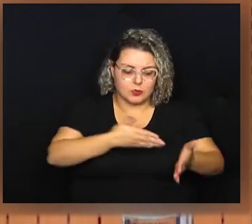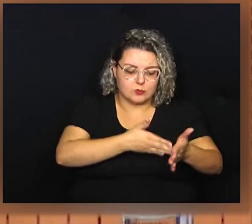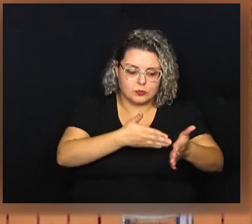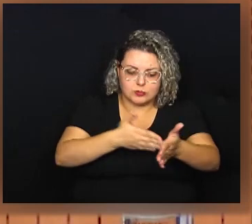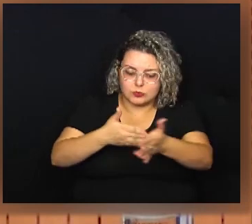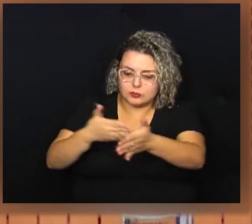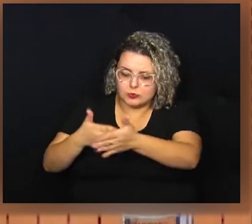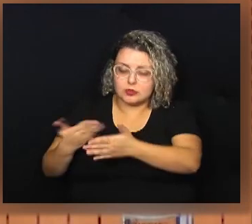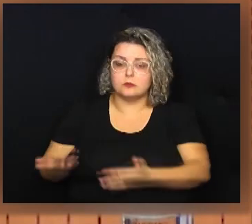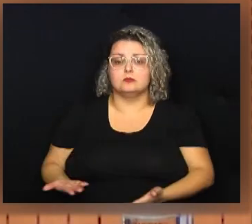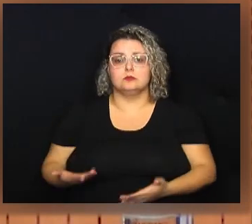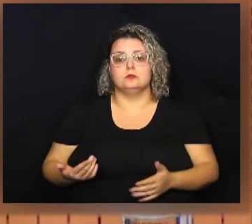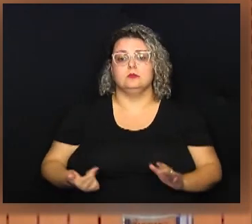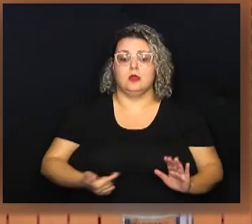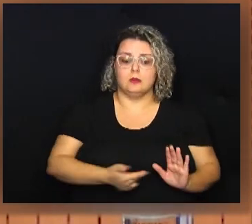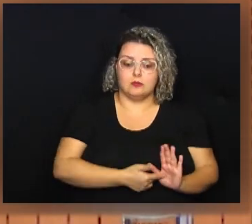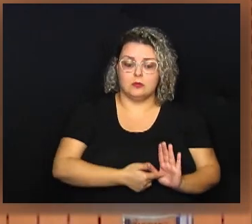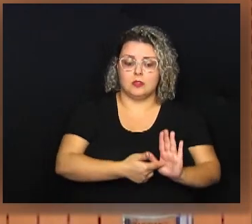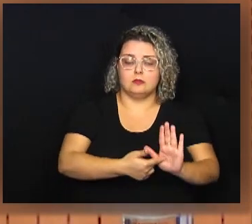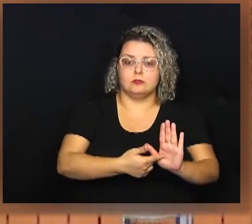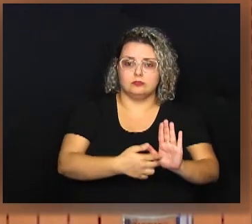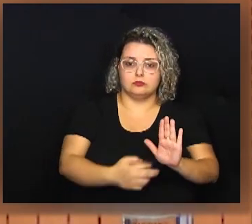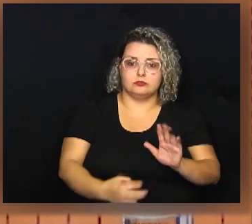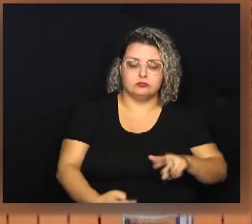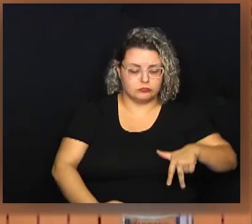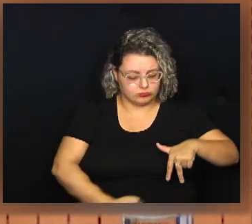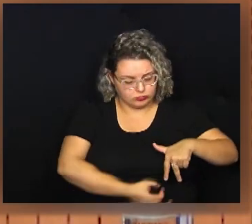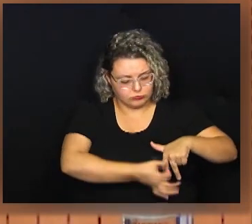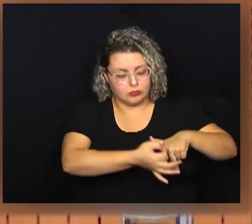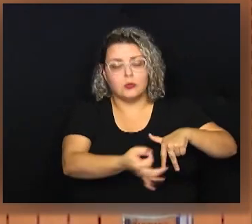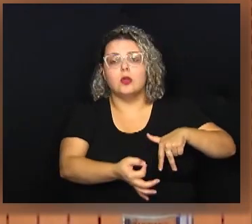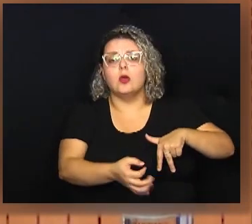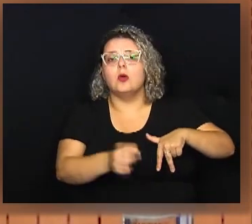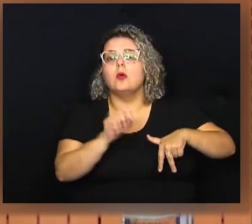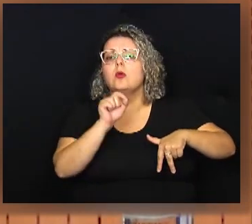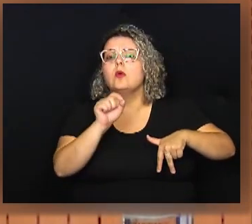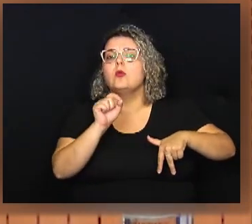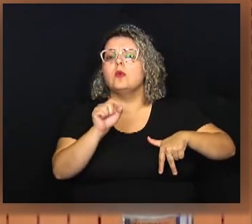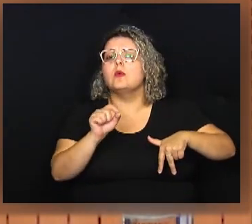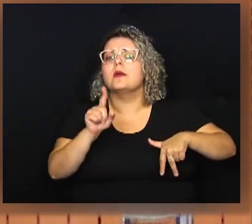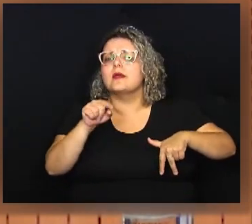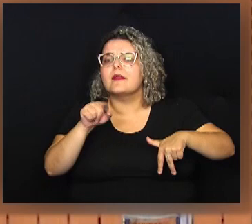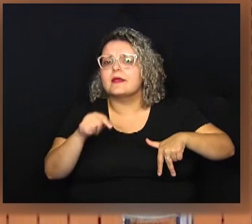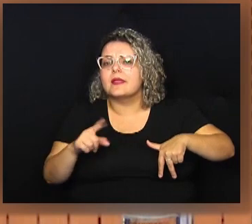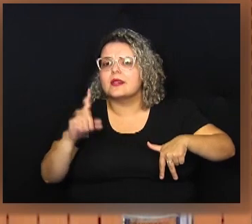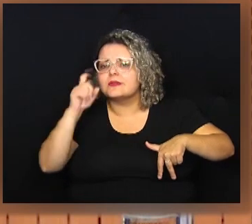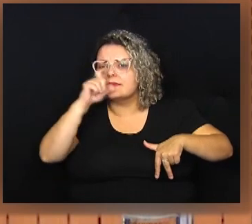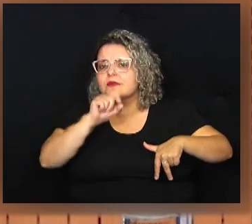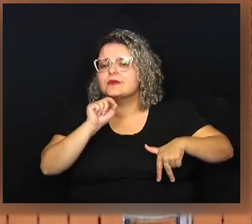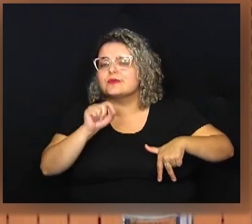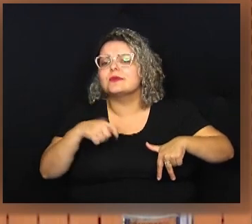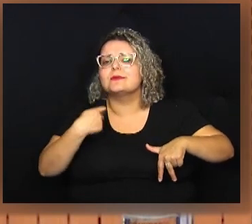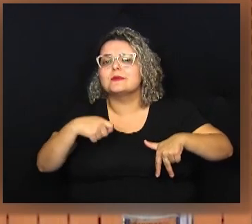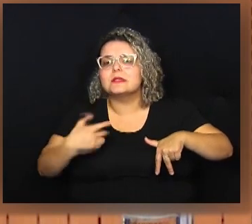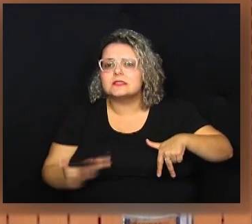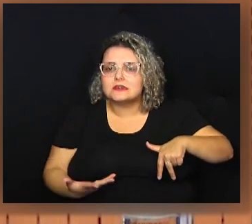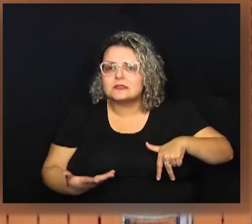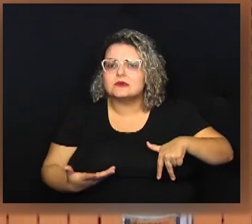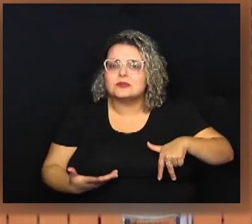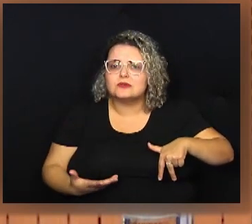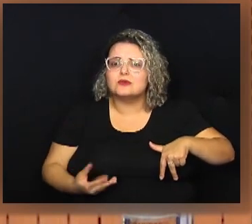no dia a dia, para poder expor do seu lugar de fala o que dói, onde que pega, o que eu preciso